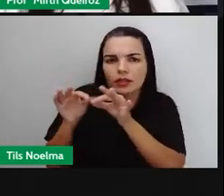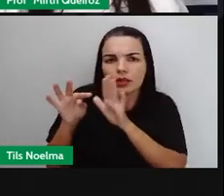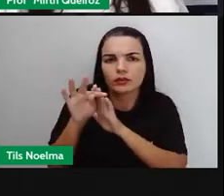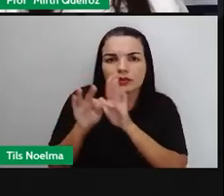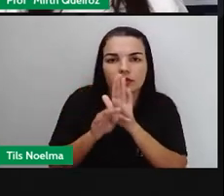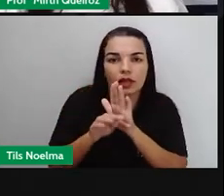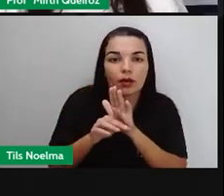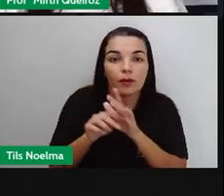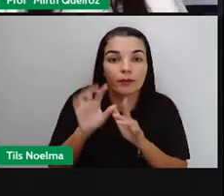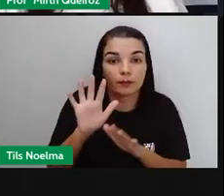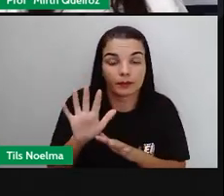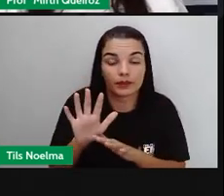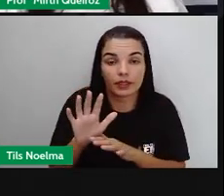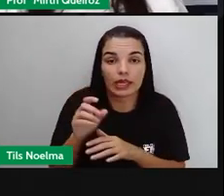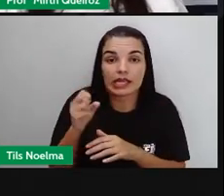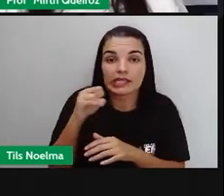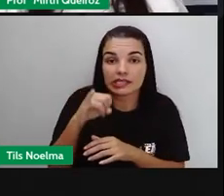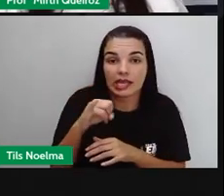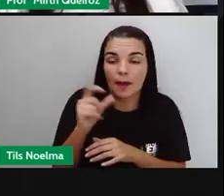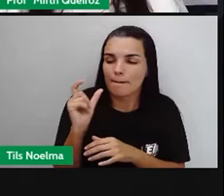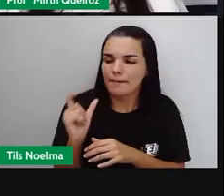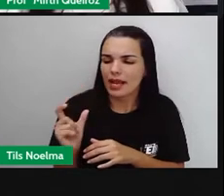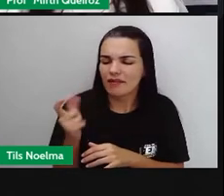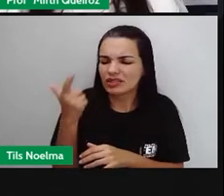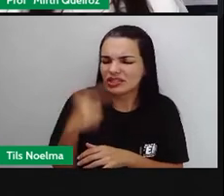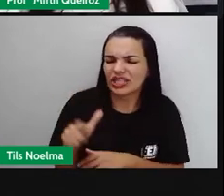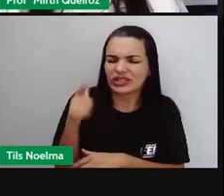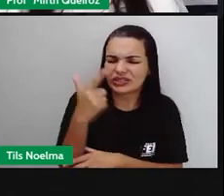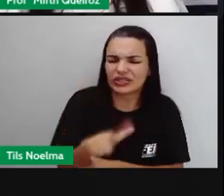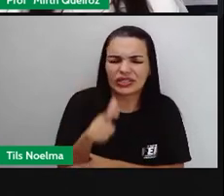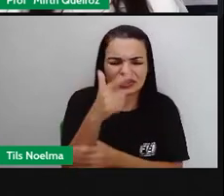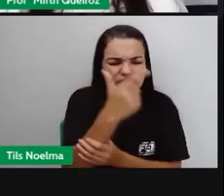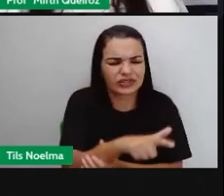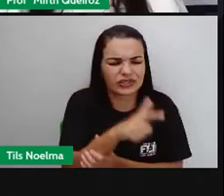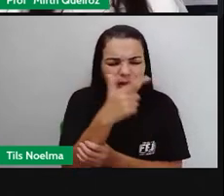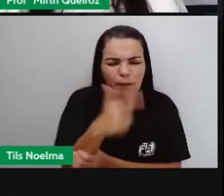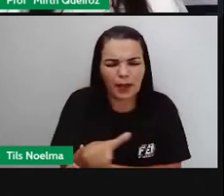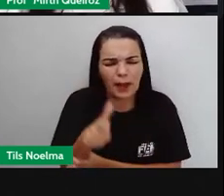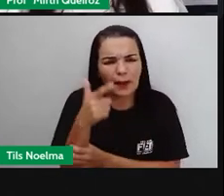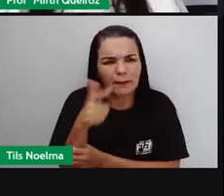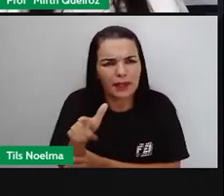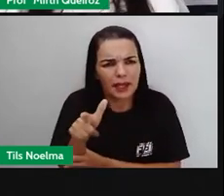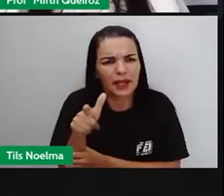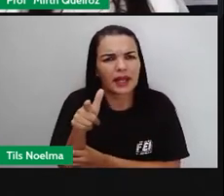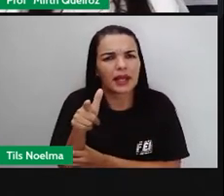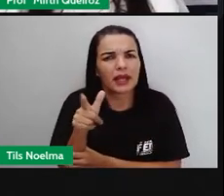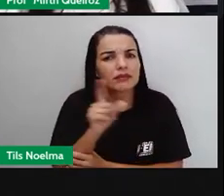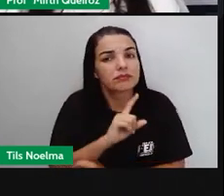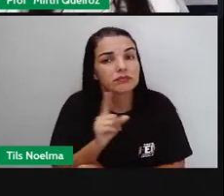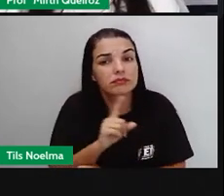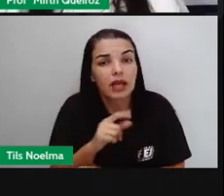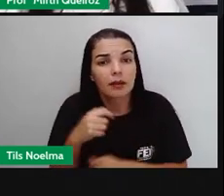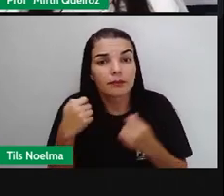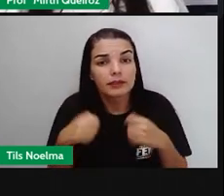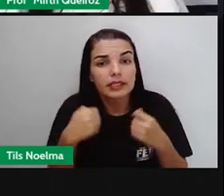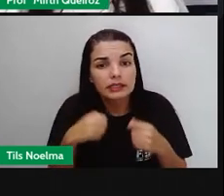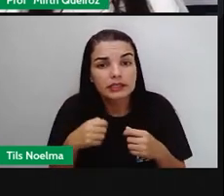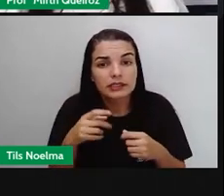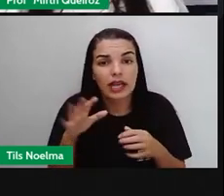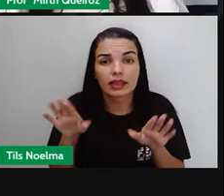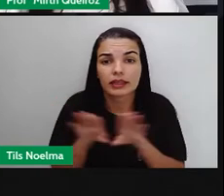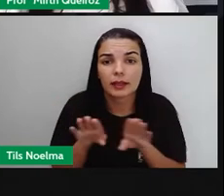A repetição de palavras com atenção especial ao pronome que e também de